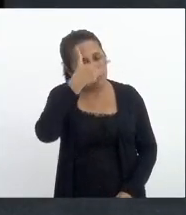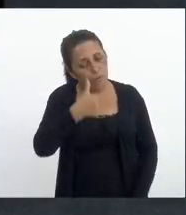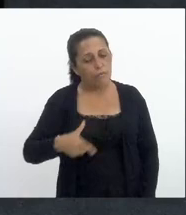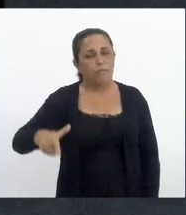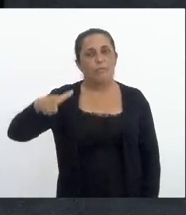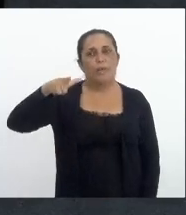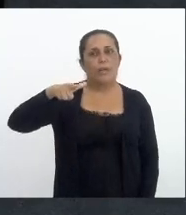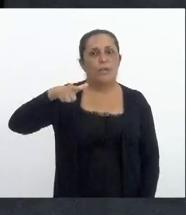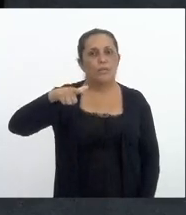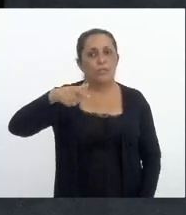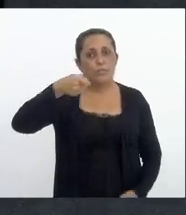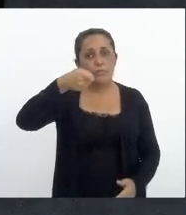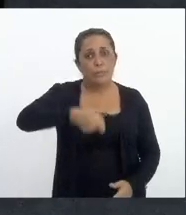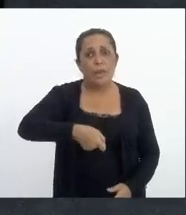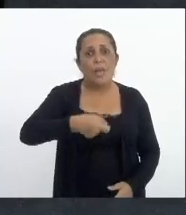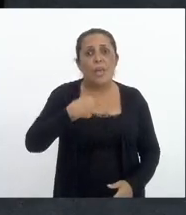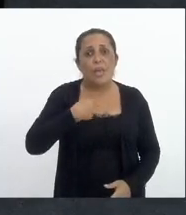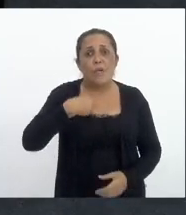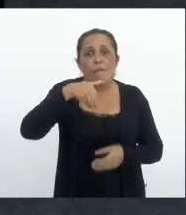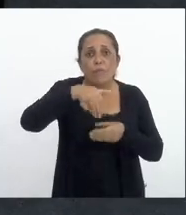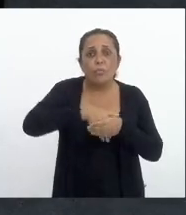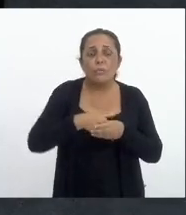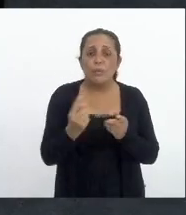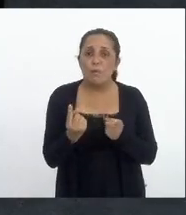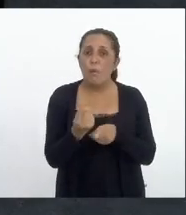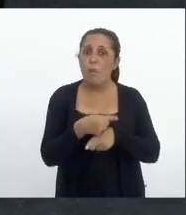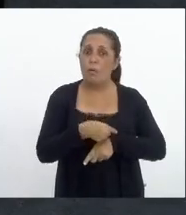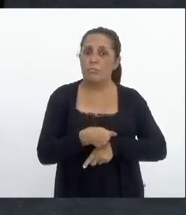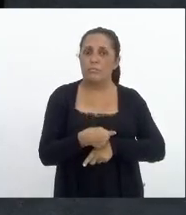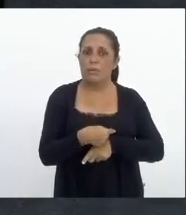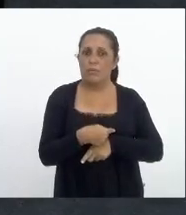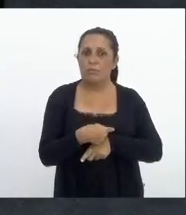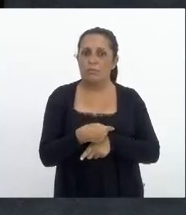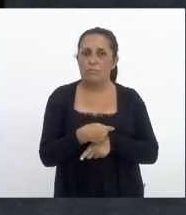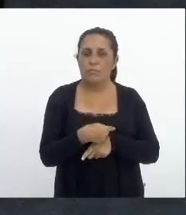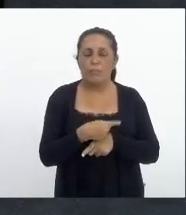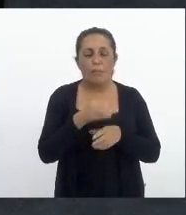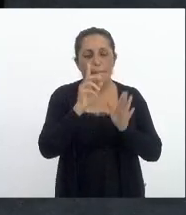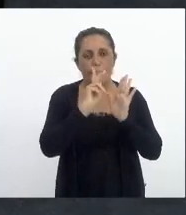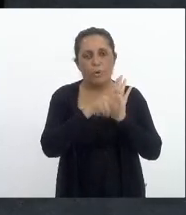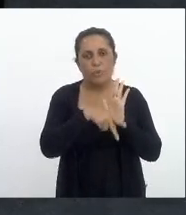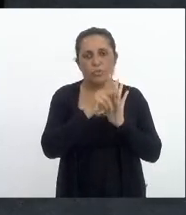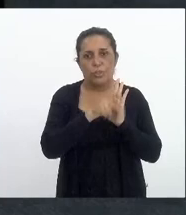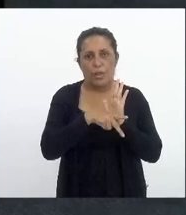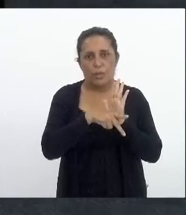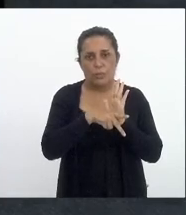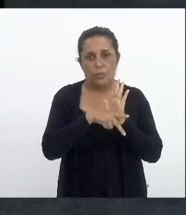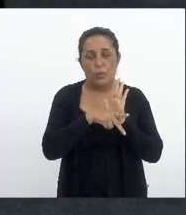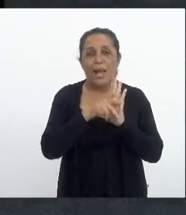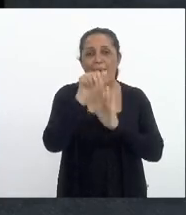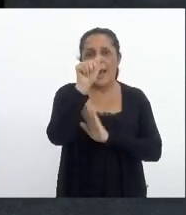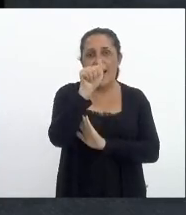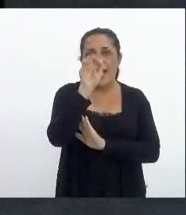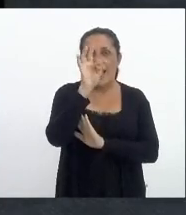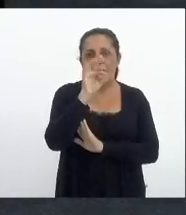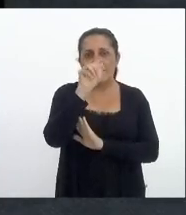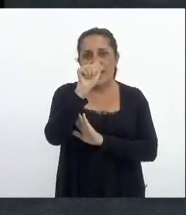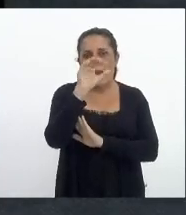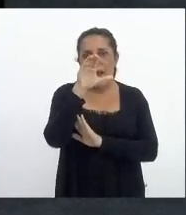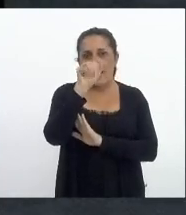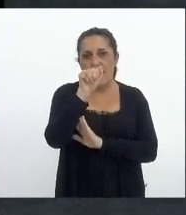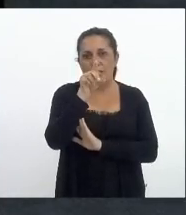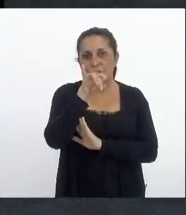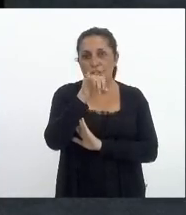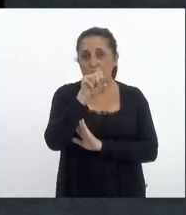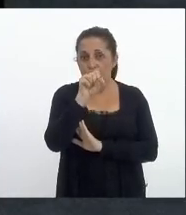eu votei contra o projeto dos atacadistas apesar